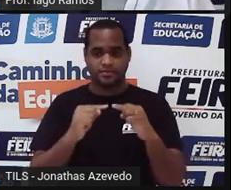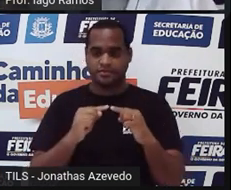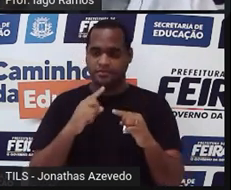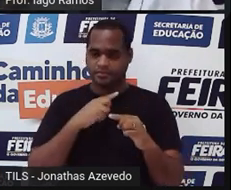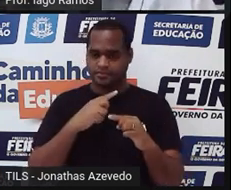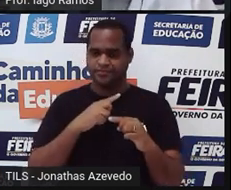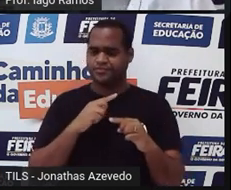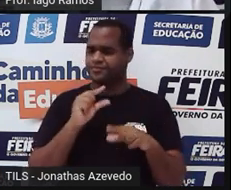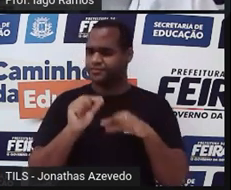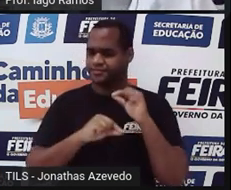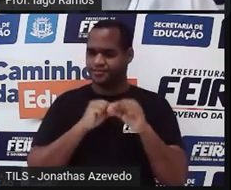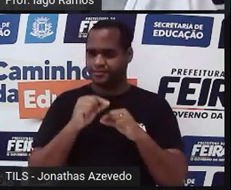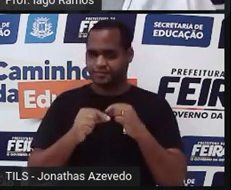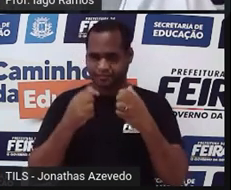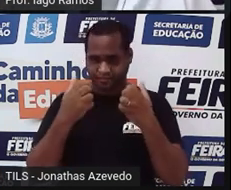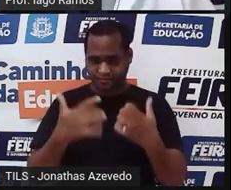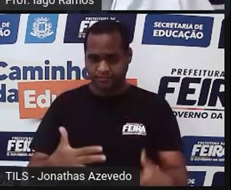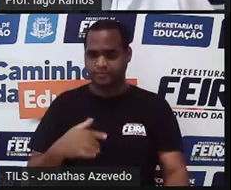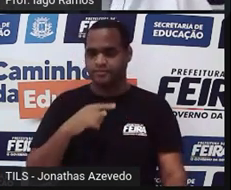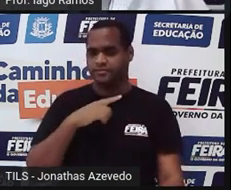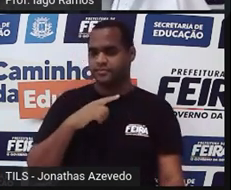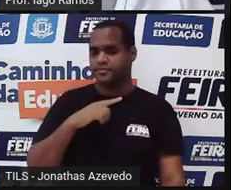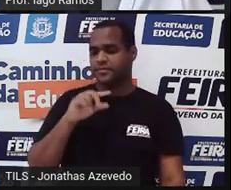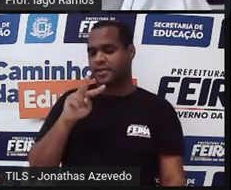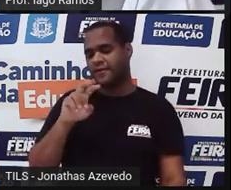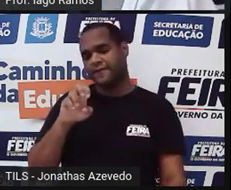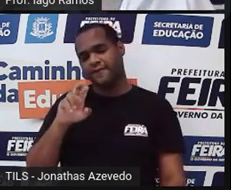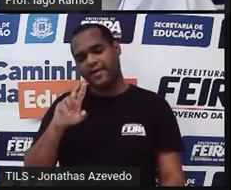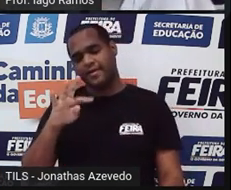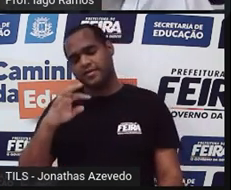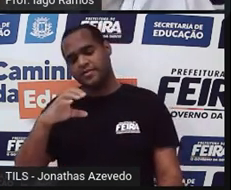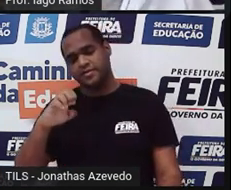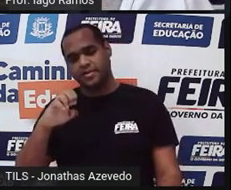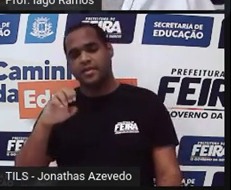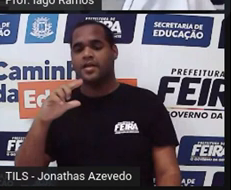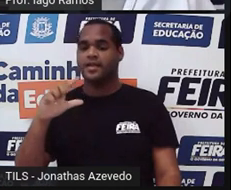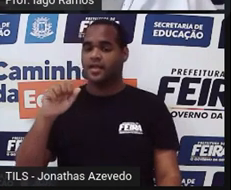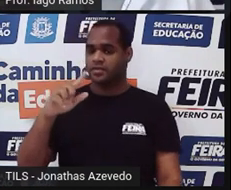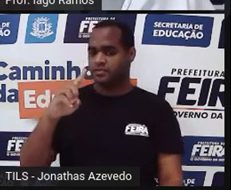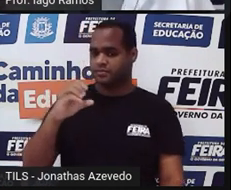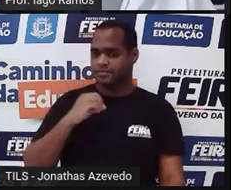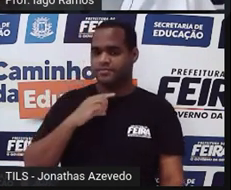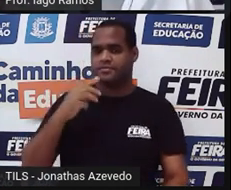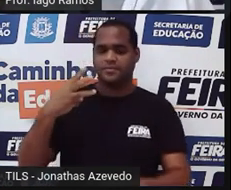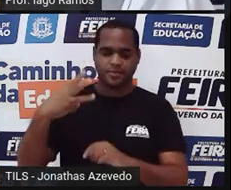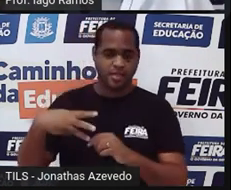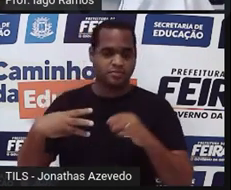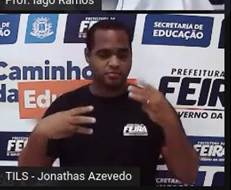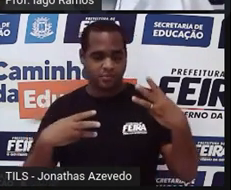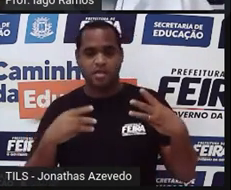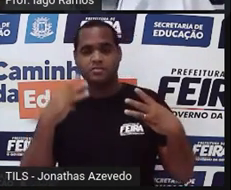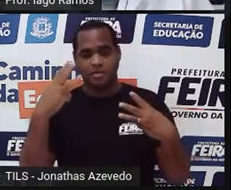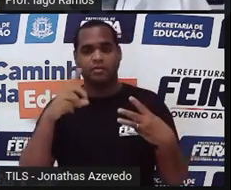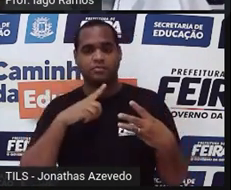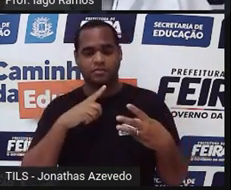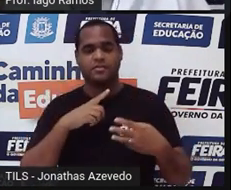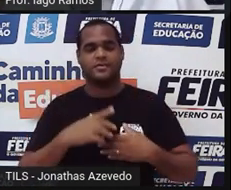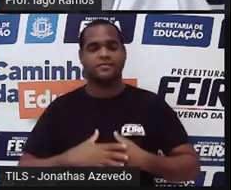gente vai ter ali três vértices e três lados. É tudo três no triângulo, né? Triângulo, tá bom?